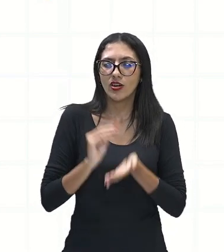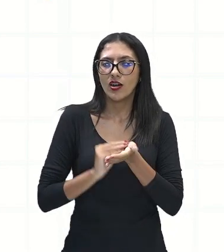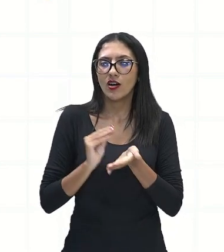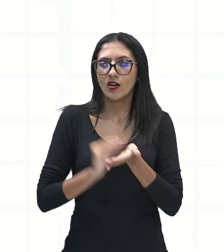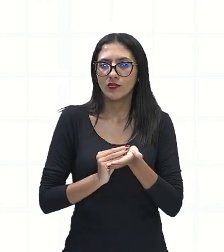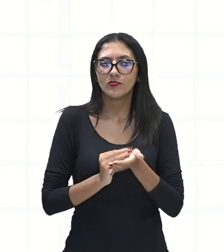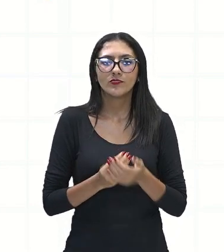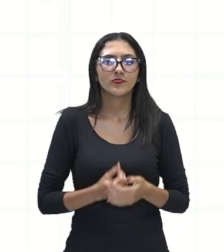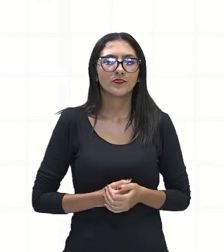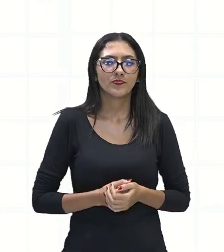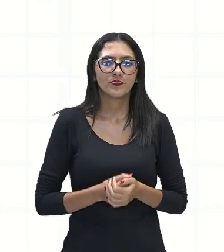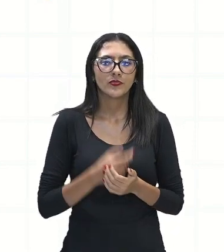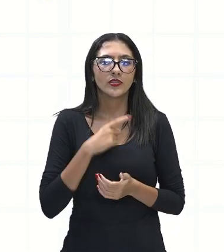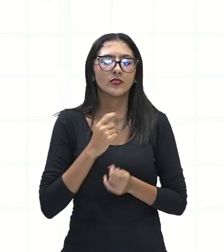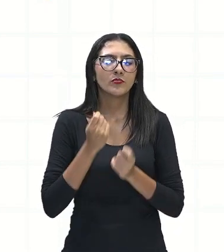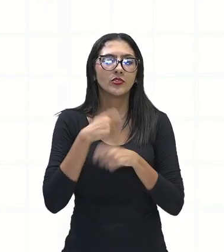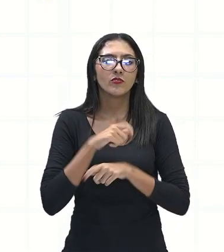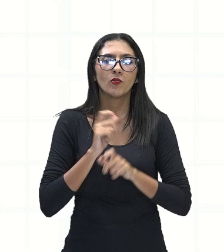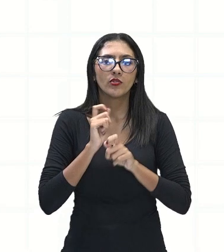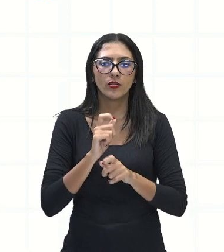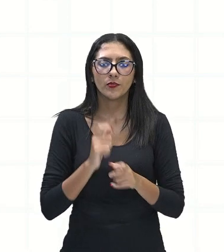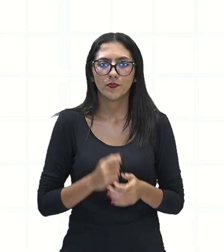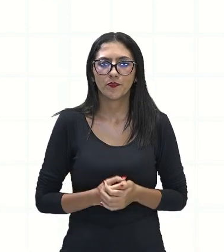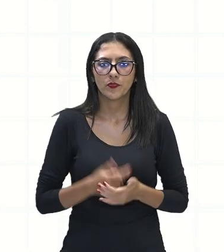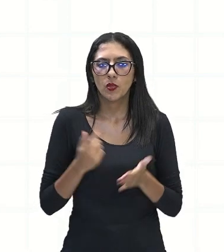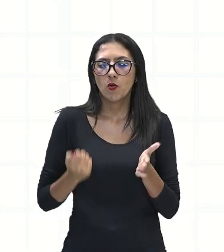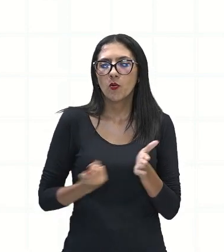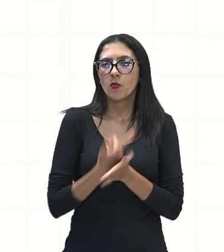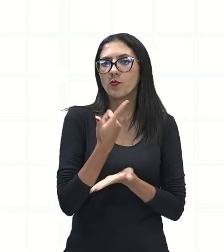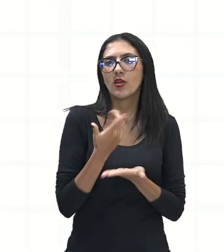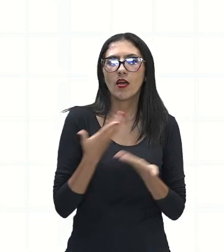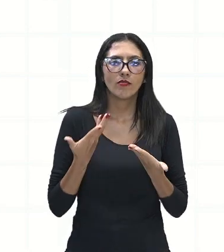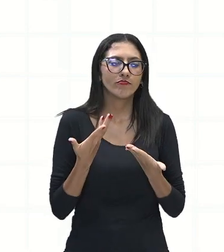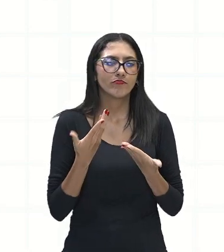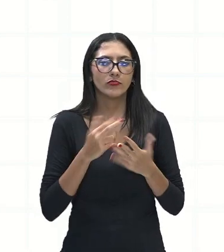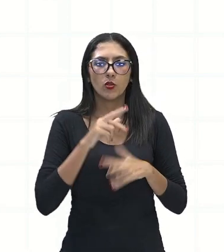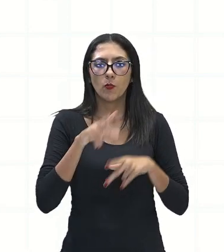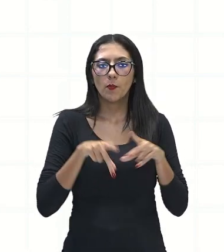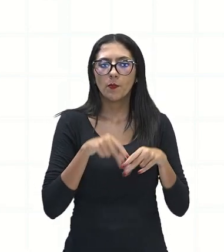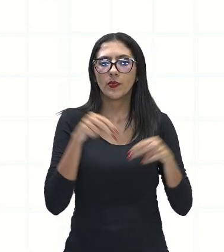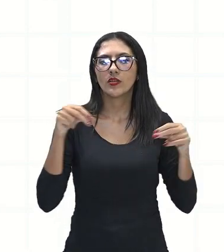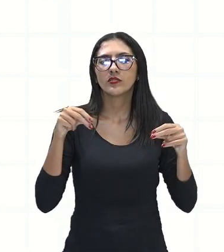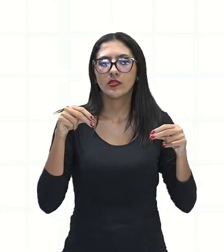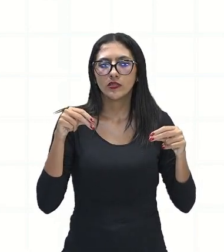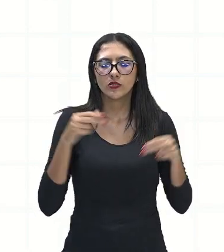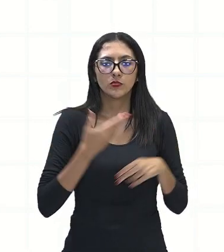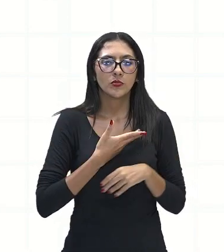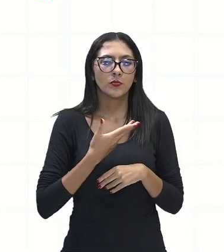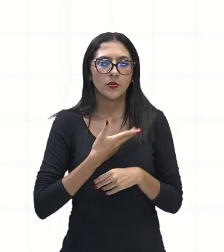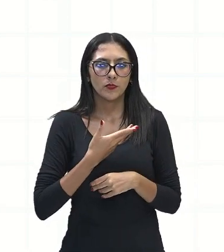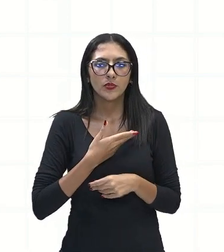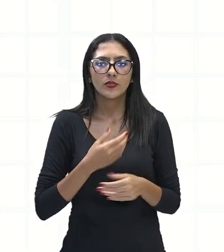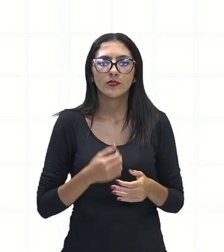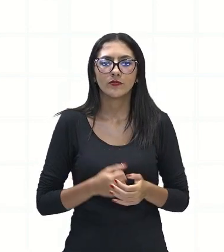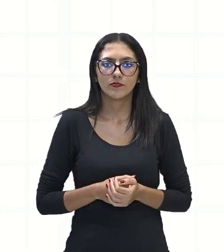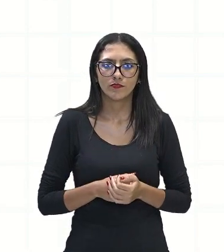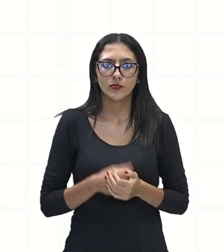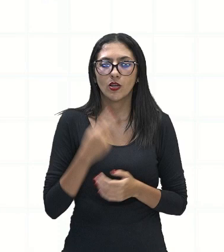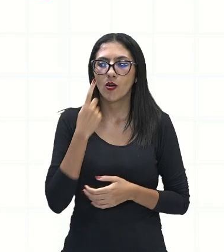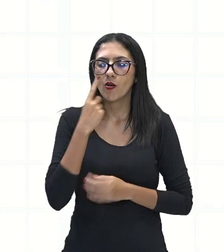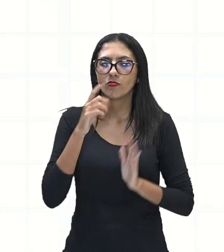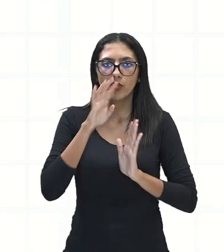comprar um determinado presente para uma amiga dela, né? Que é o que acontece aqui na história.